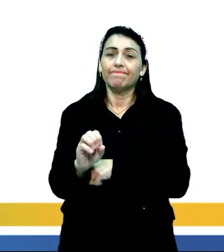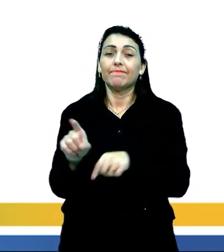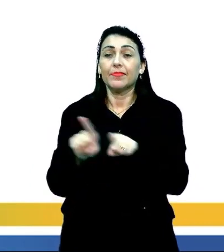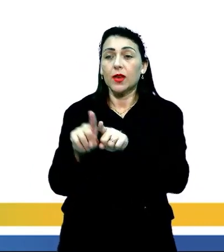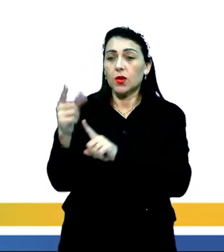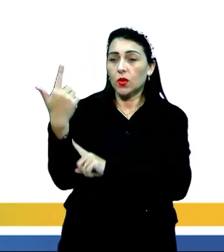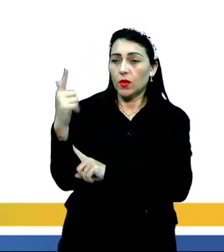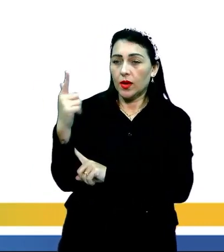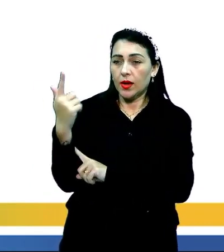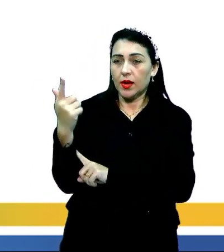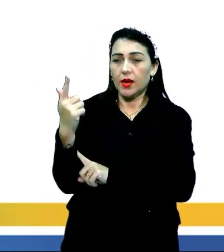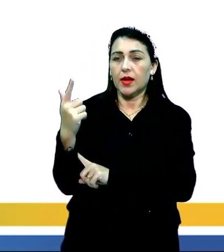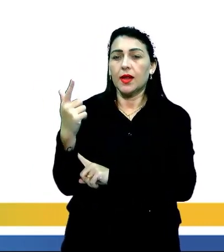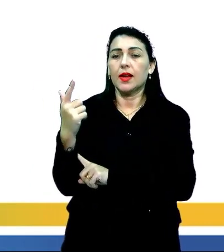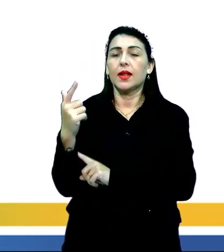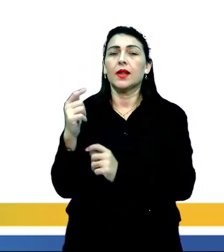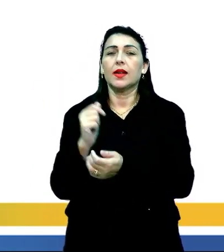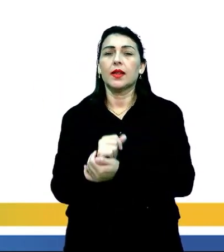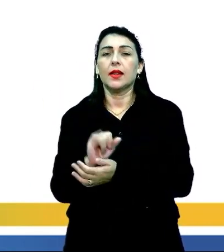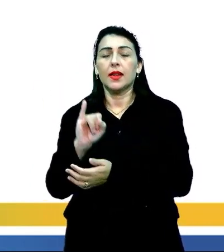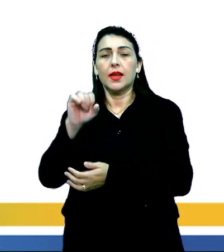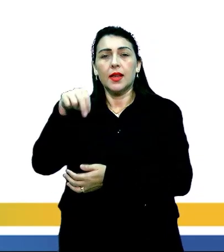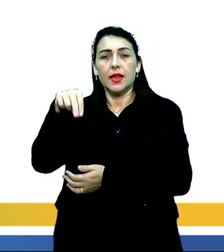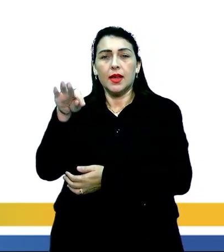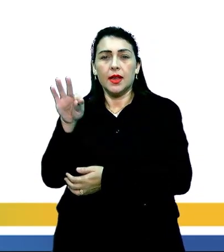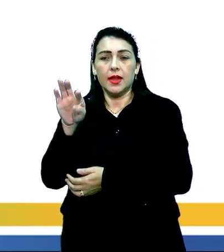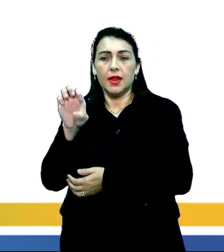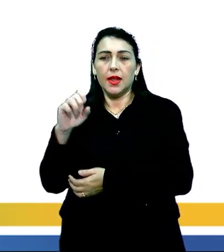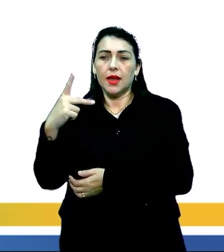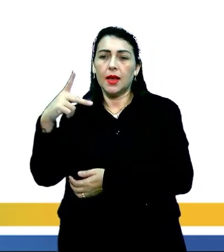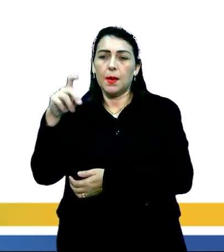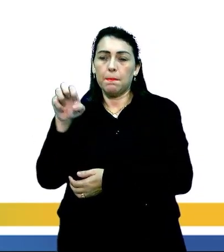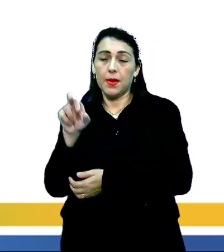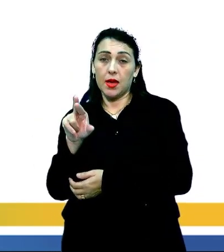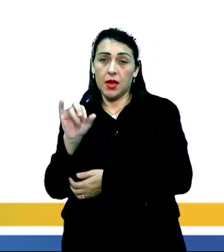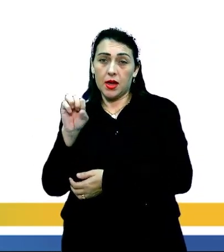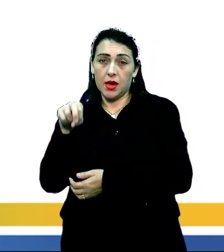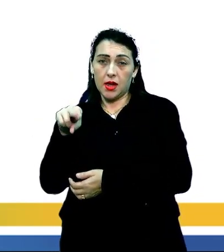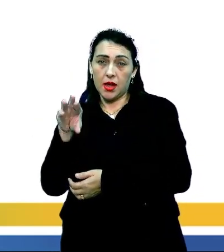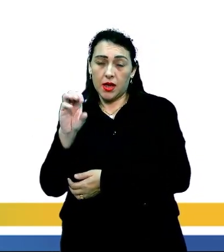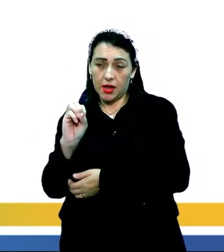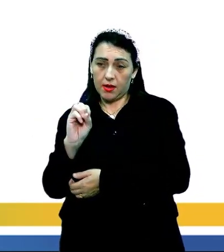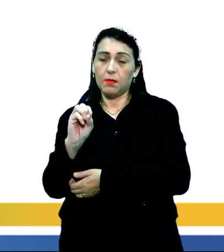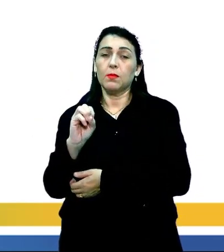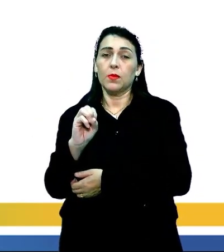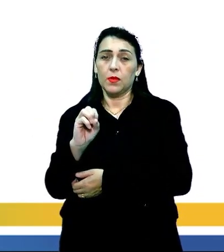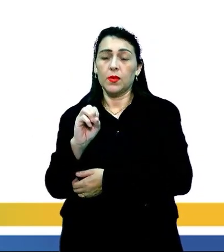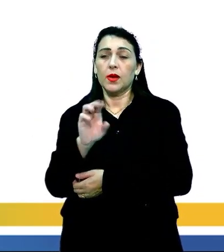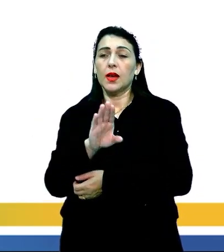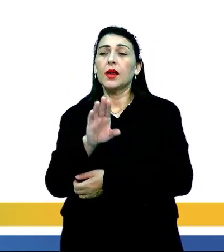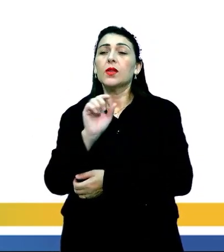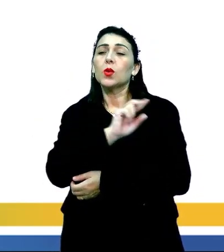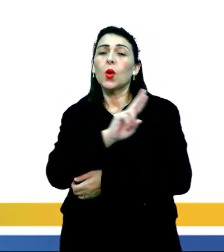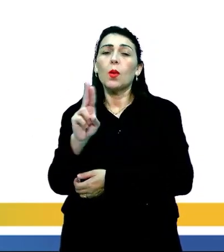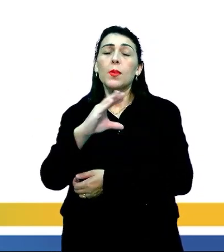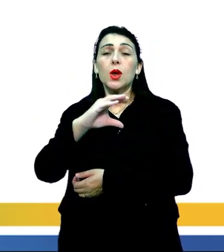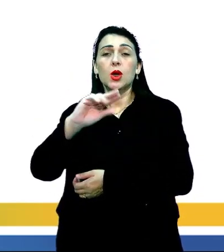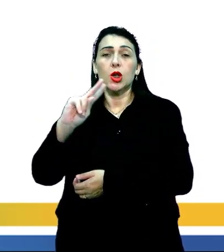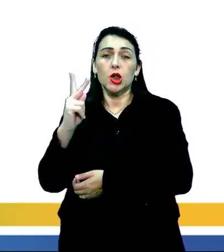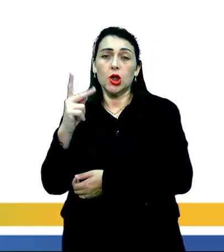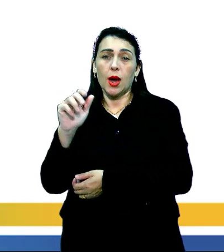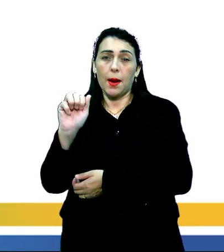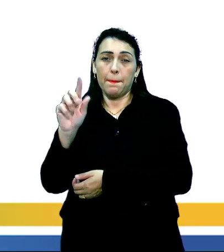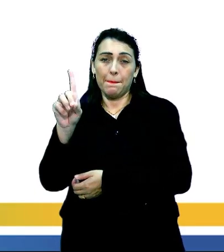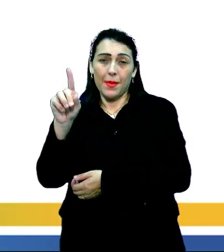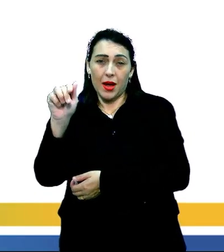na geografia a gente vai chamar de intemperismo, tá? Então, eles formam aí as chamadas chapadas